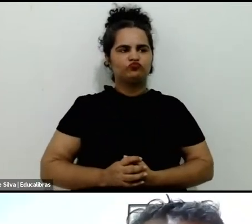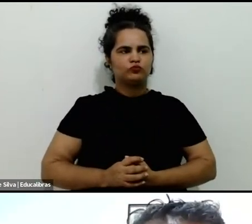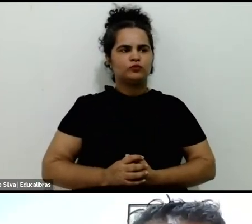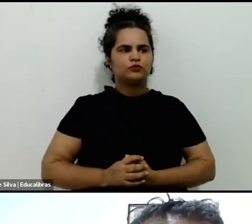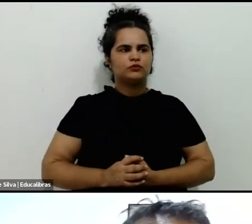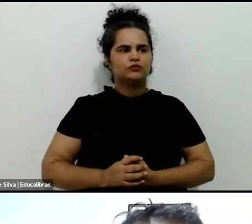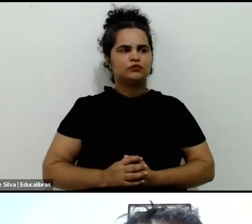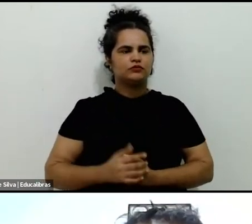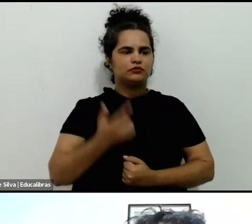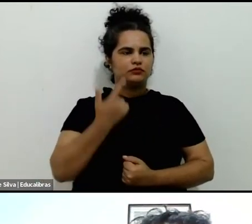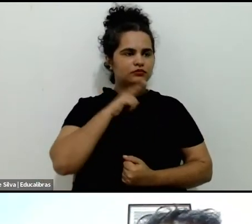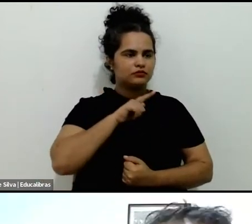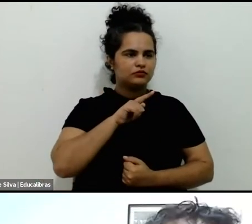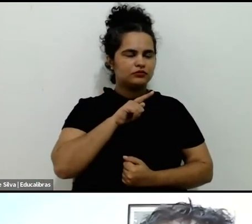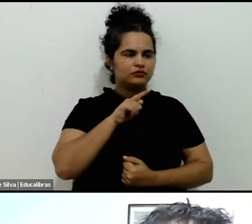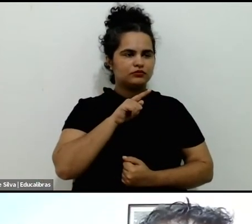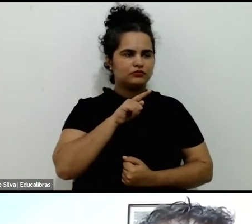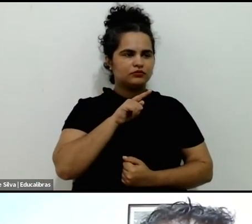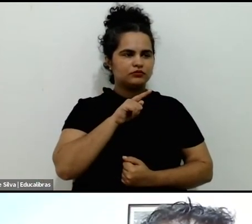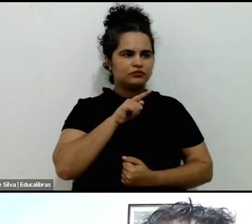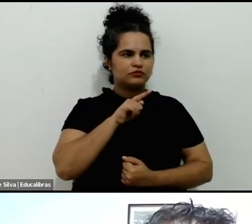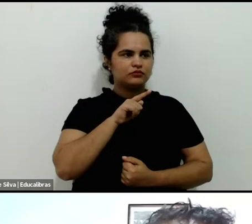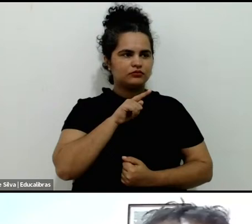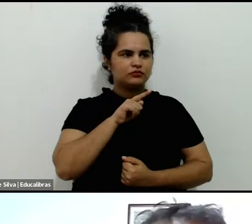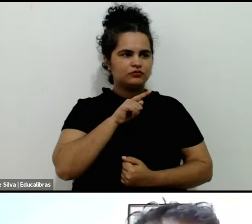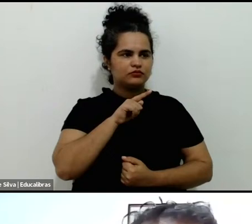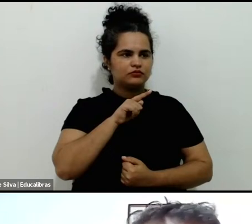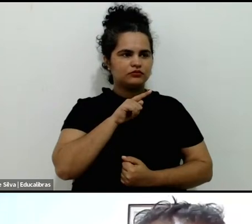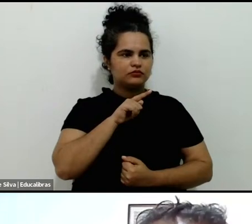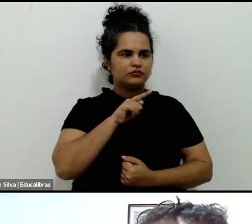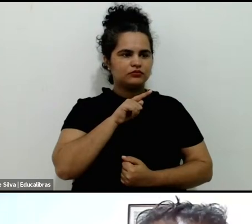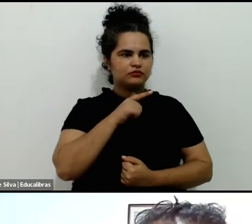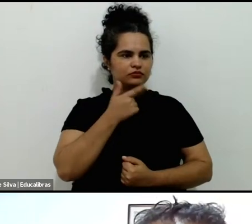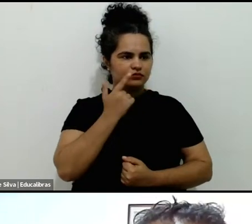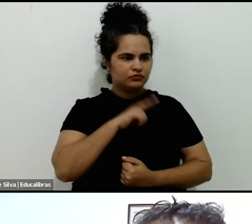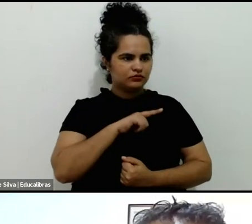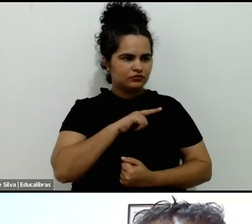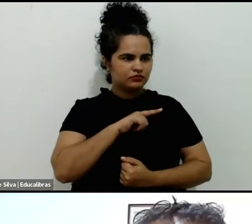Você gostaria de dirigir para alguém, Douglas, diretamente ou aberto?